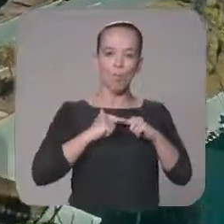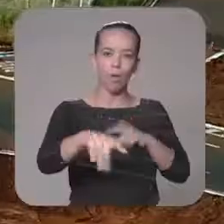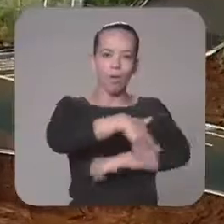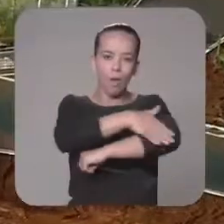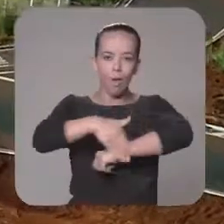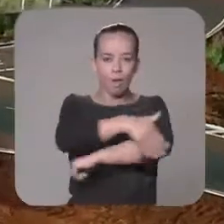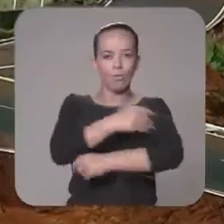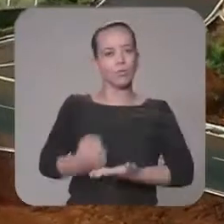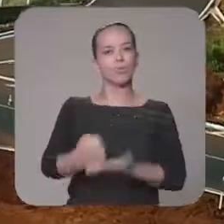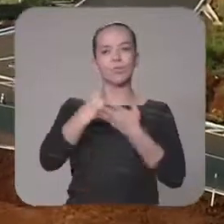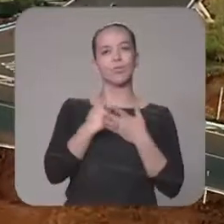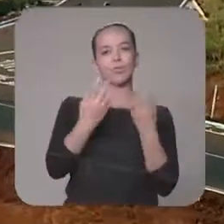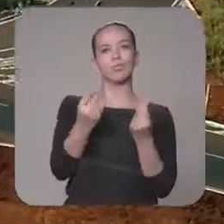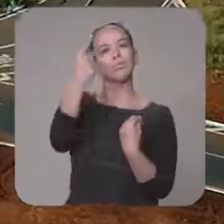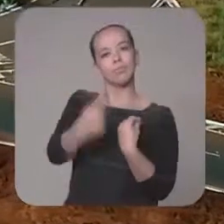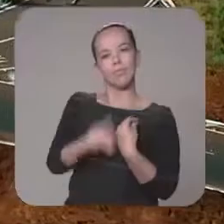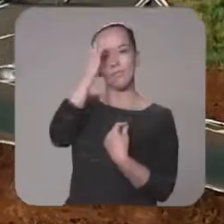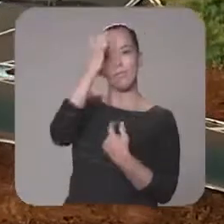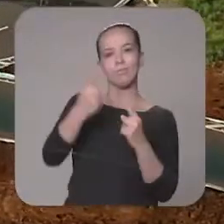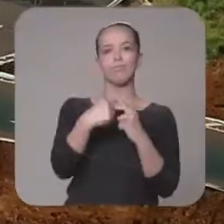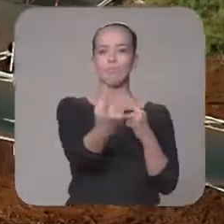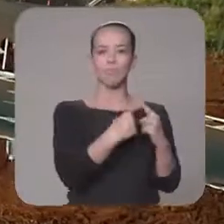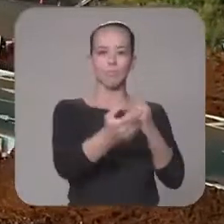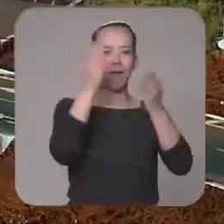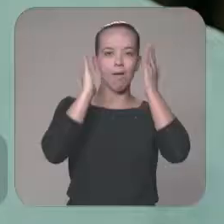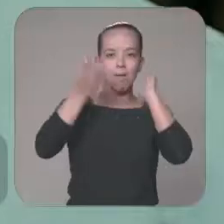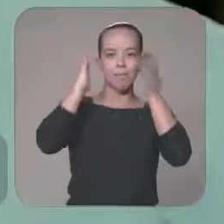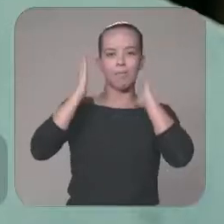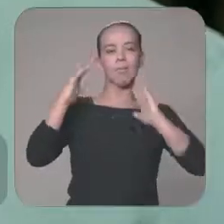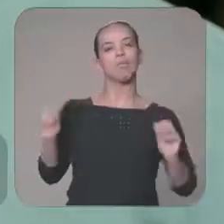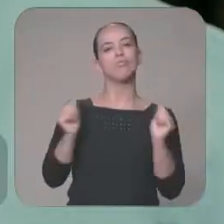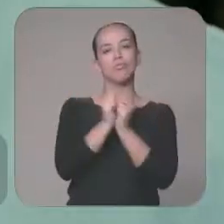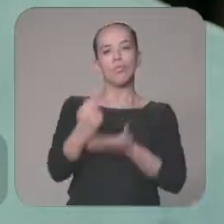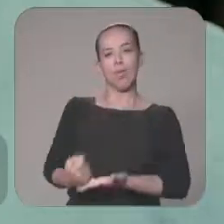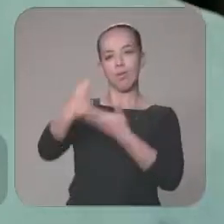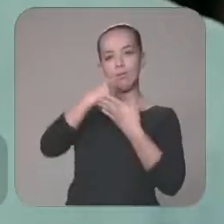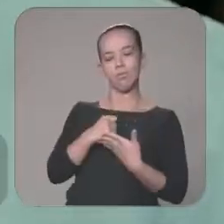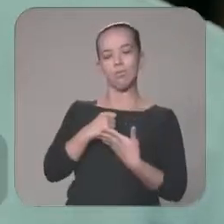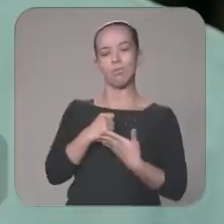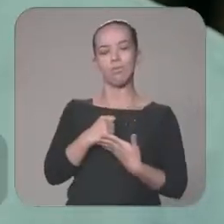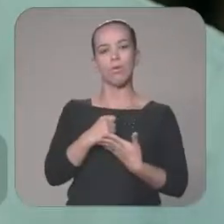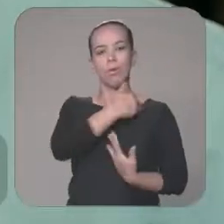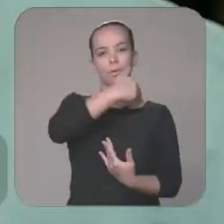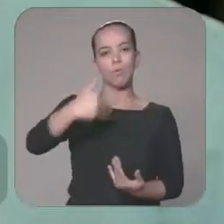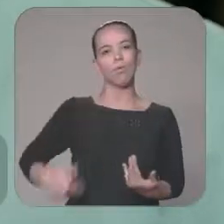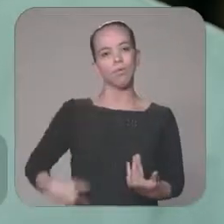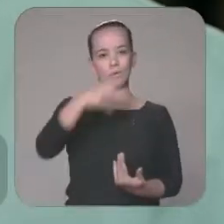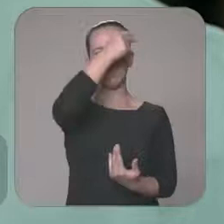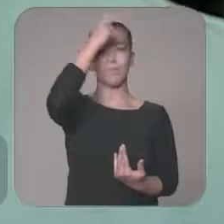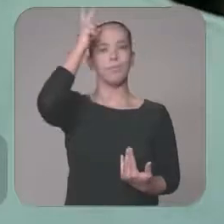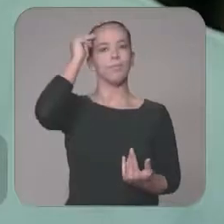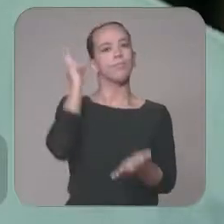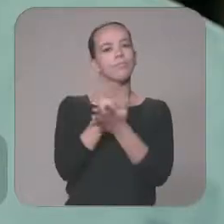asfalto. Isso ajudou muito para a gente aqui, facilitou o acesso dos caminhões. E nós temos um apoio muito bom do governo e